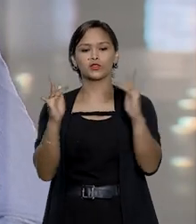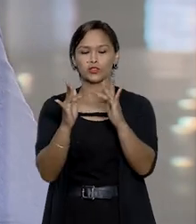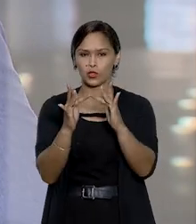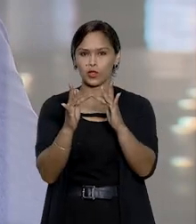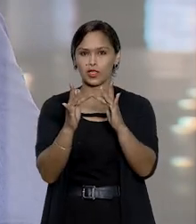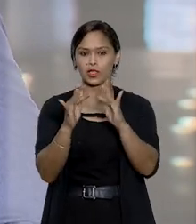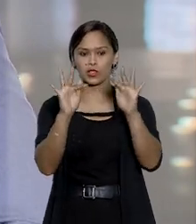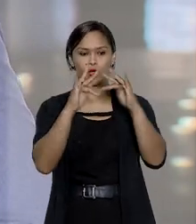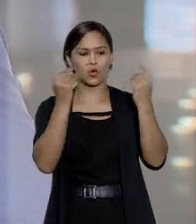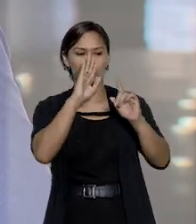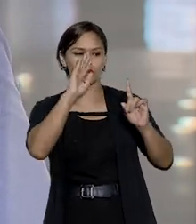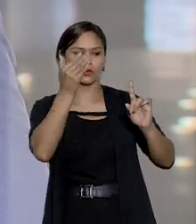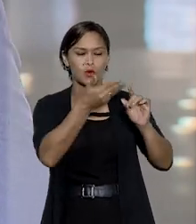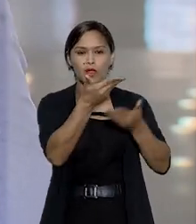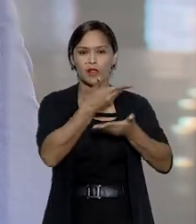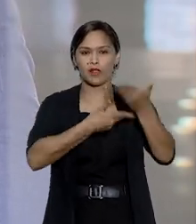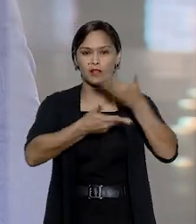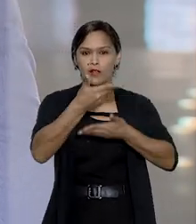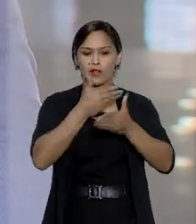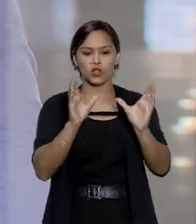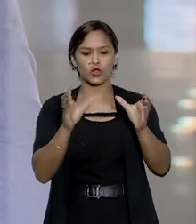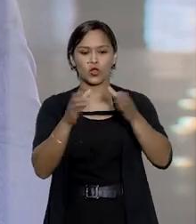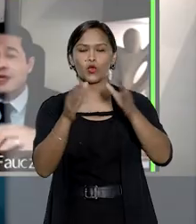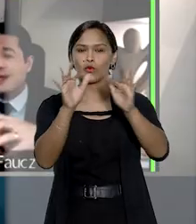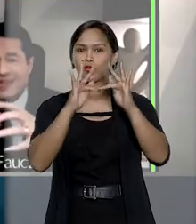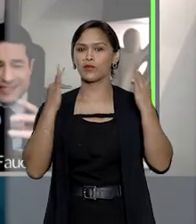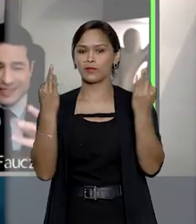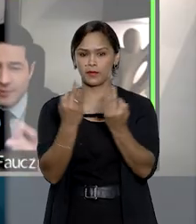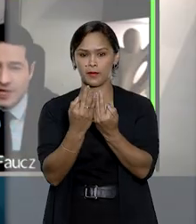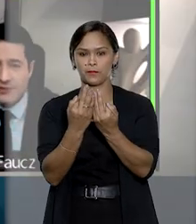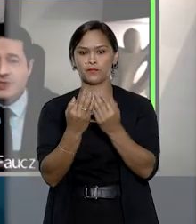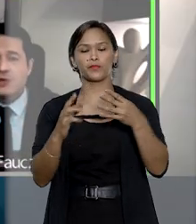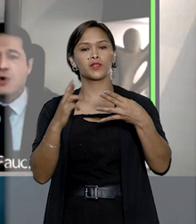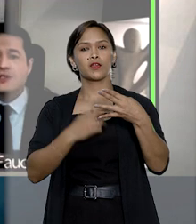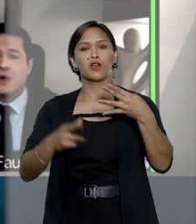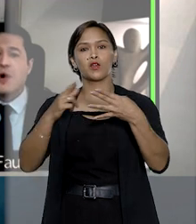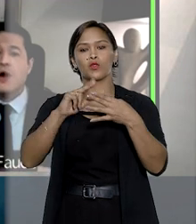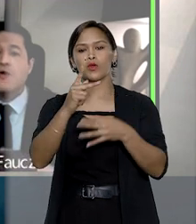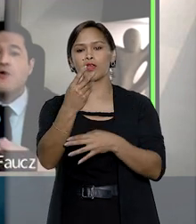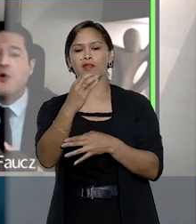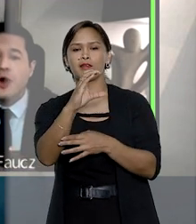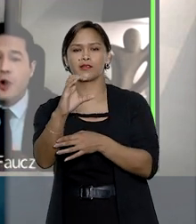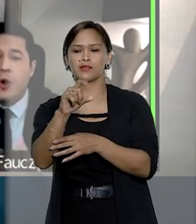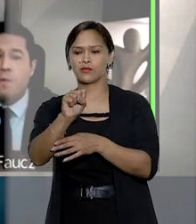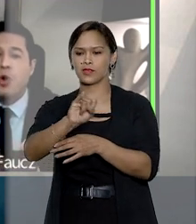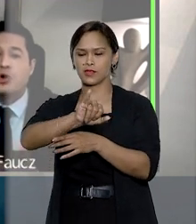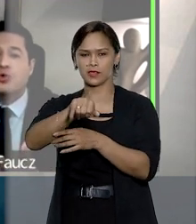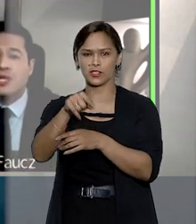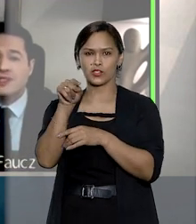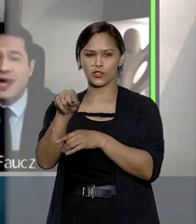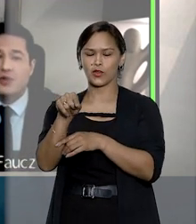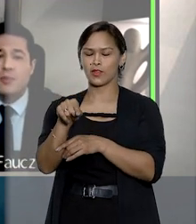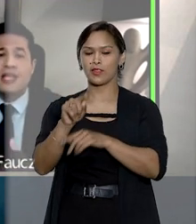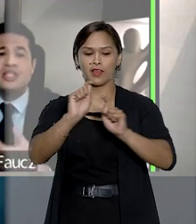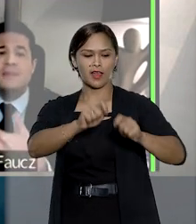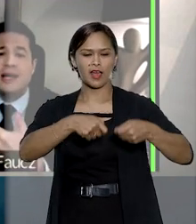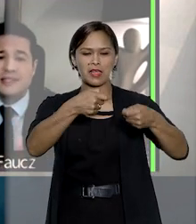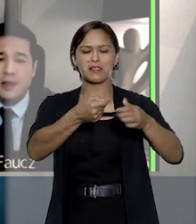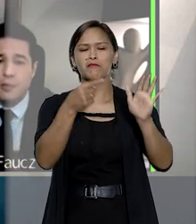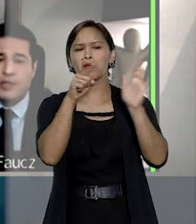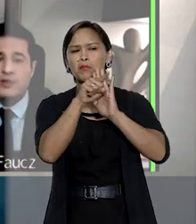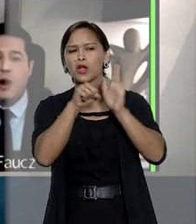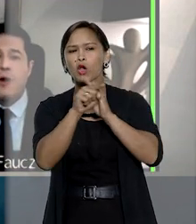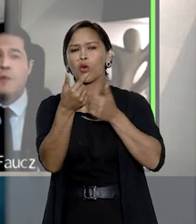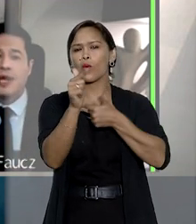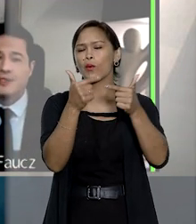com os correus integrantes do seu núcleo familiar. No recurso em habeas corpus no STJ, a defesa questionou,